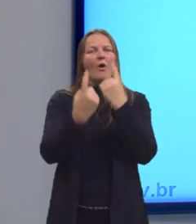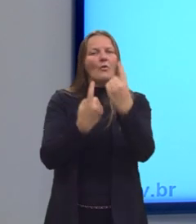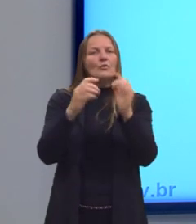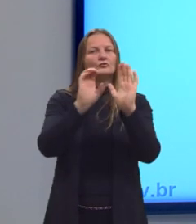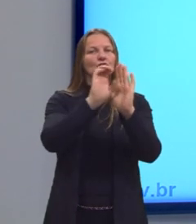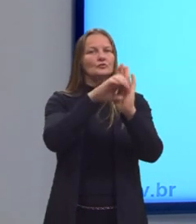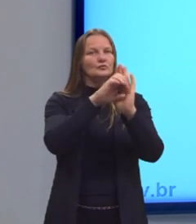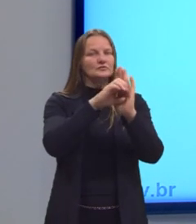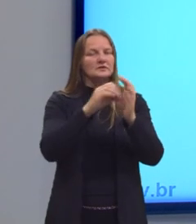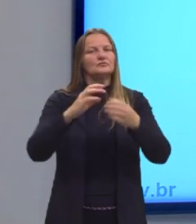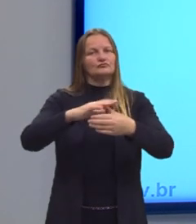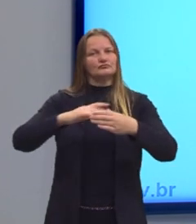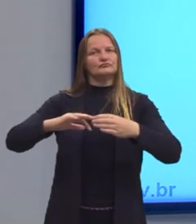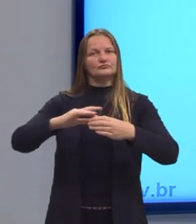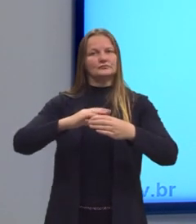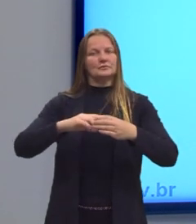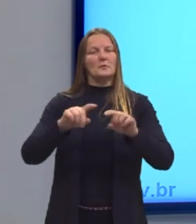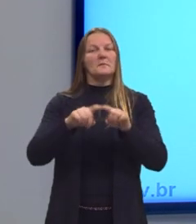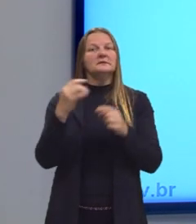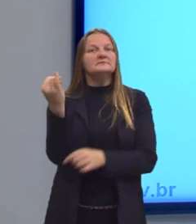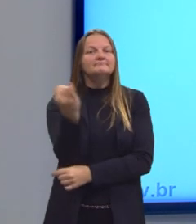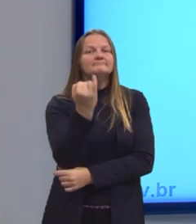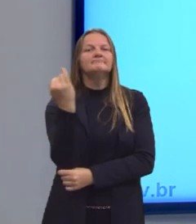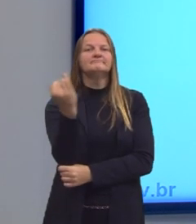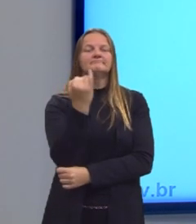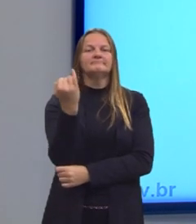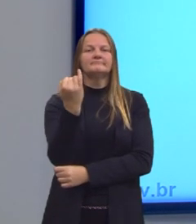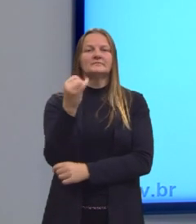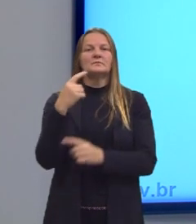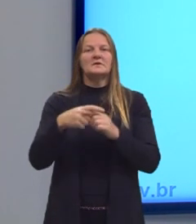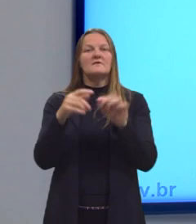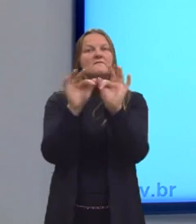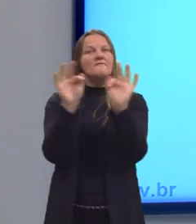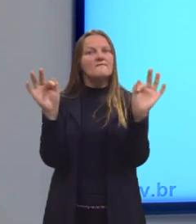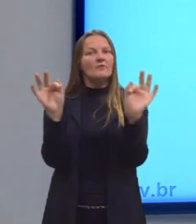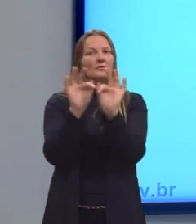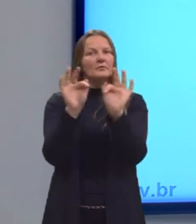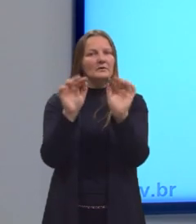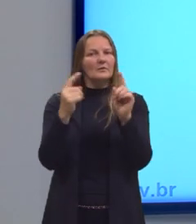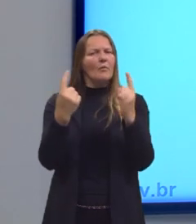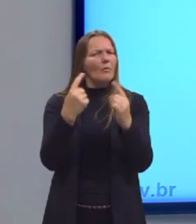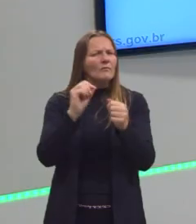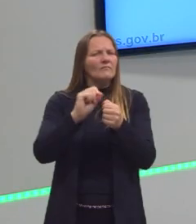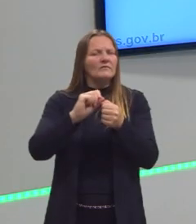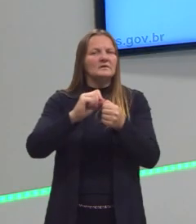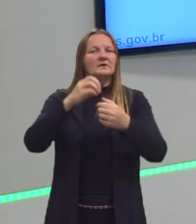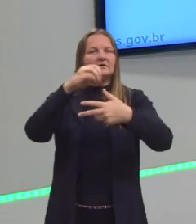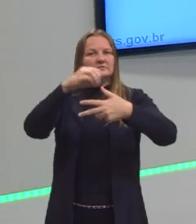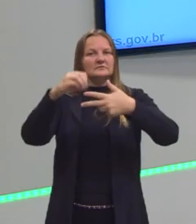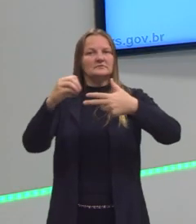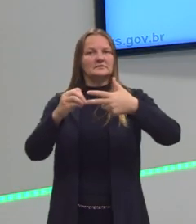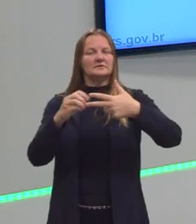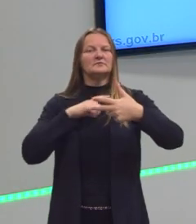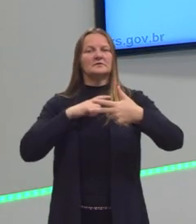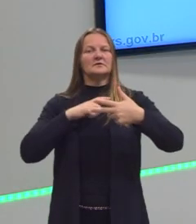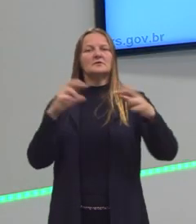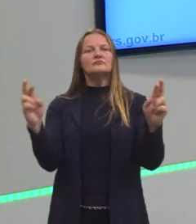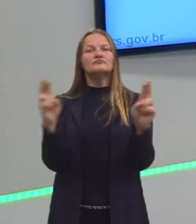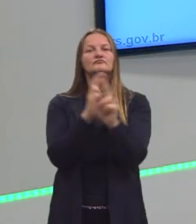conceitos de soluções, mas principalmente entender as fórmulas. Porque as questões do Enem, elas caem em muitas